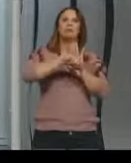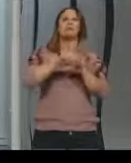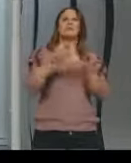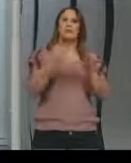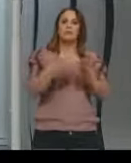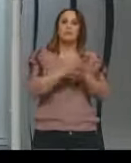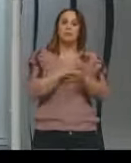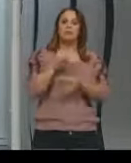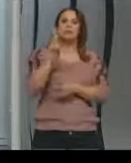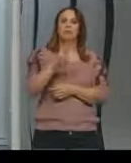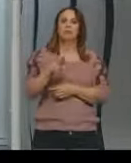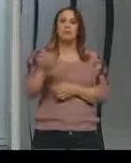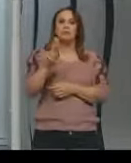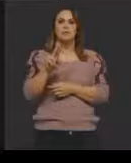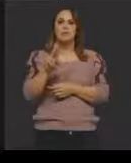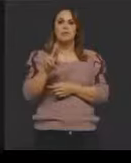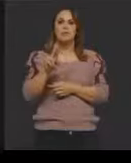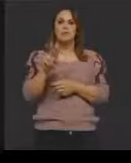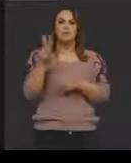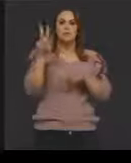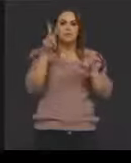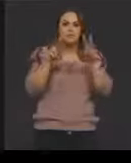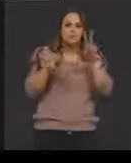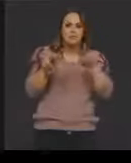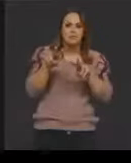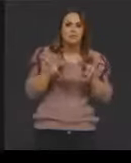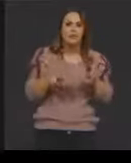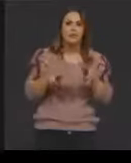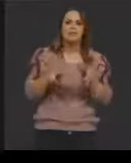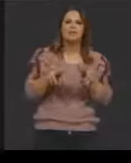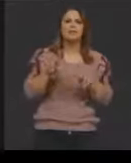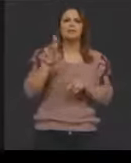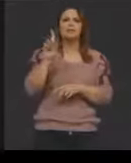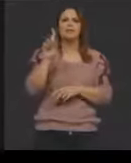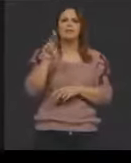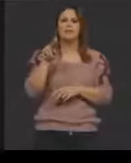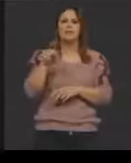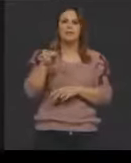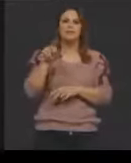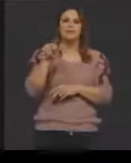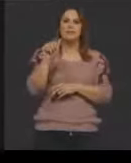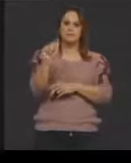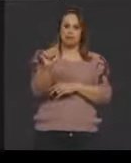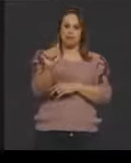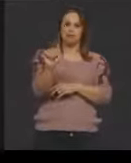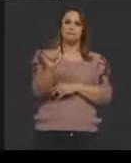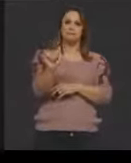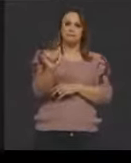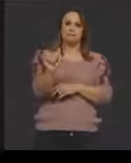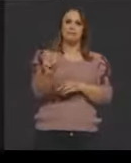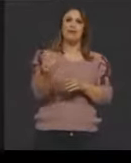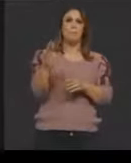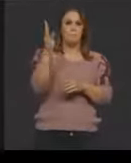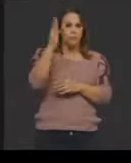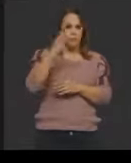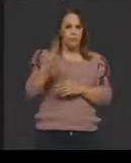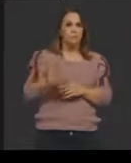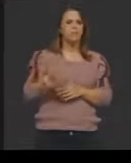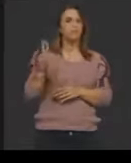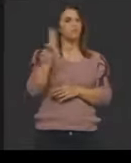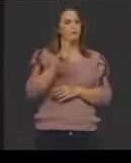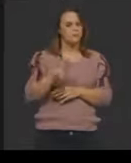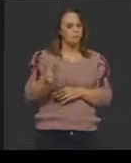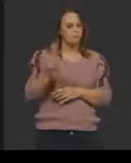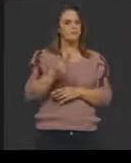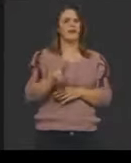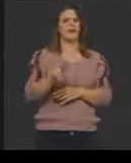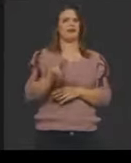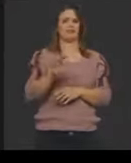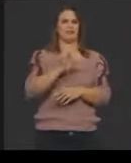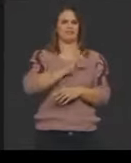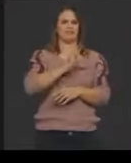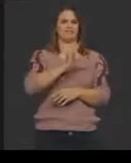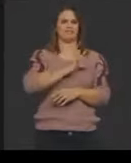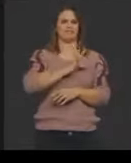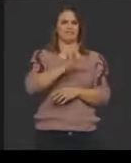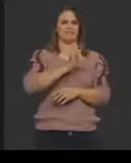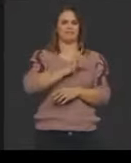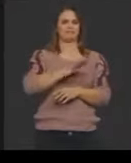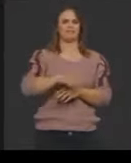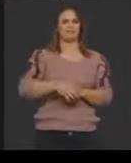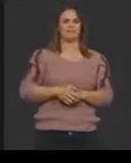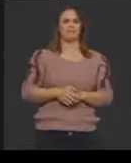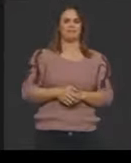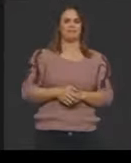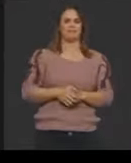conseguindo desvendar mais esses crimes através desse tipo de exame. Mas aí, estudante, você deve estar se perguntando